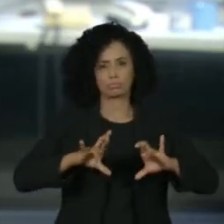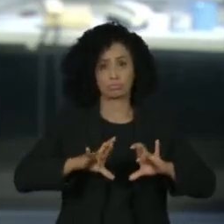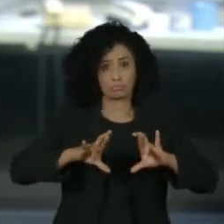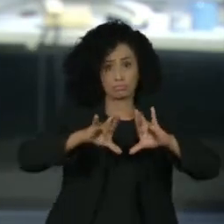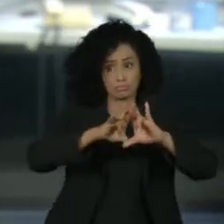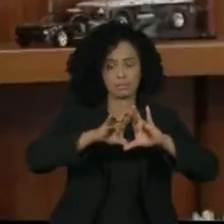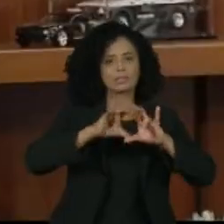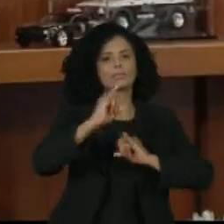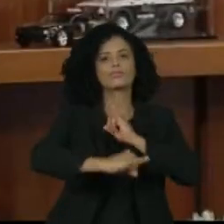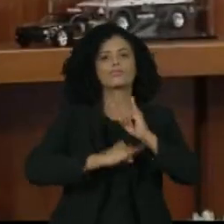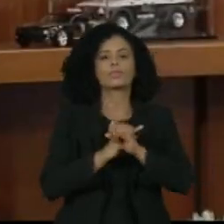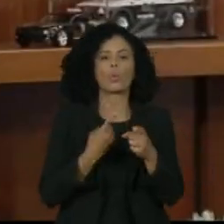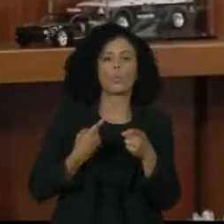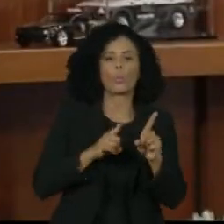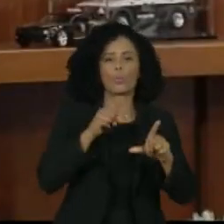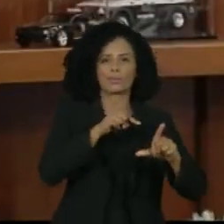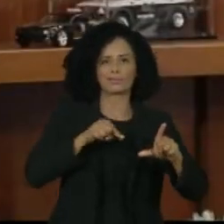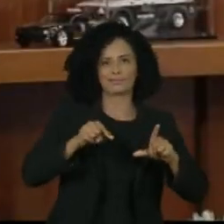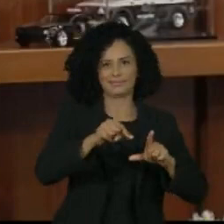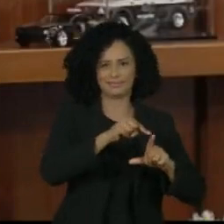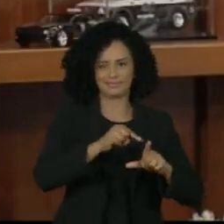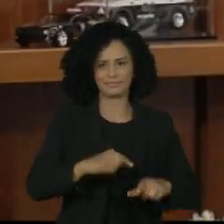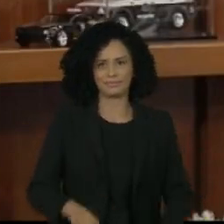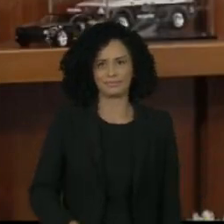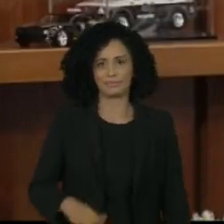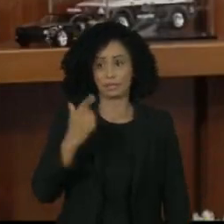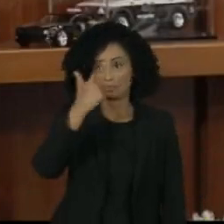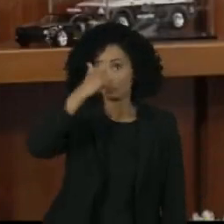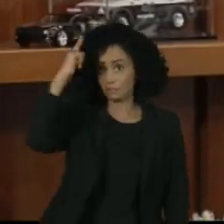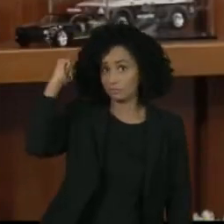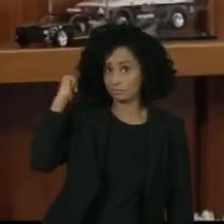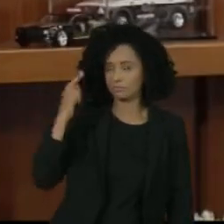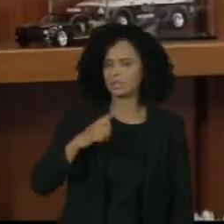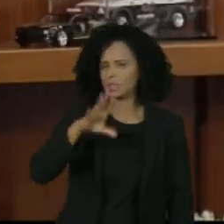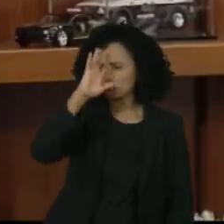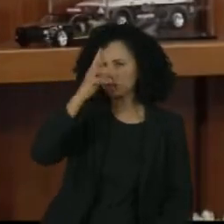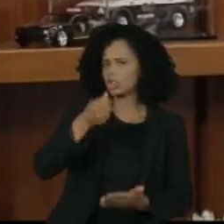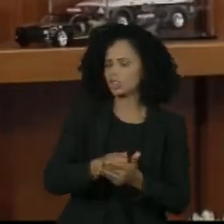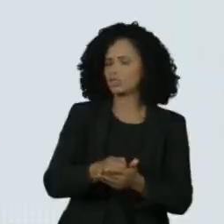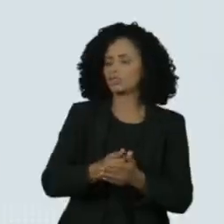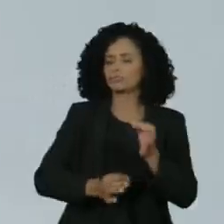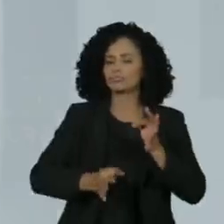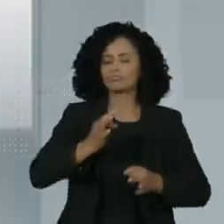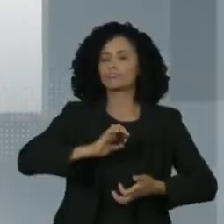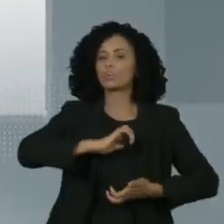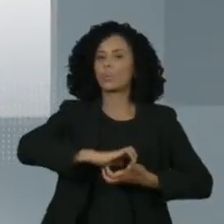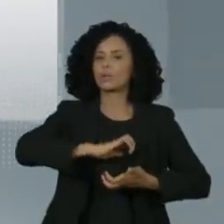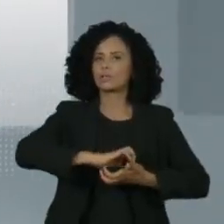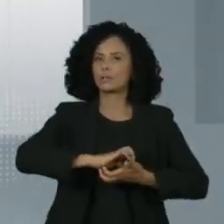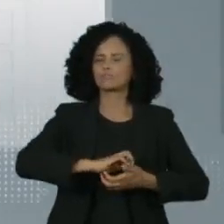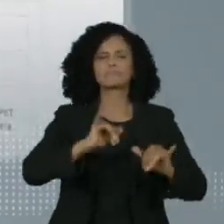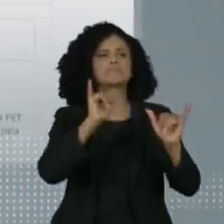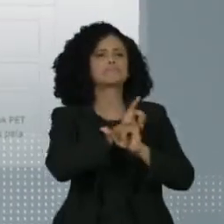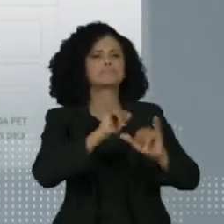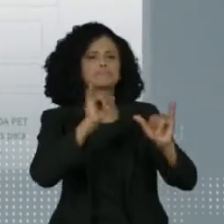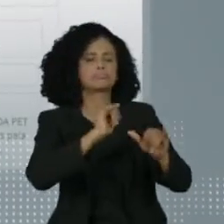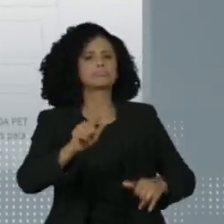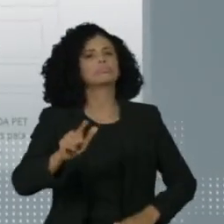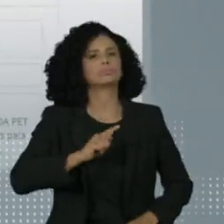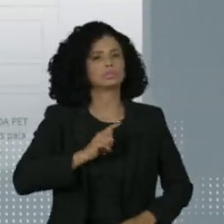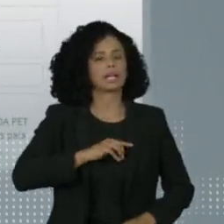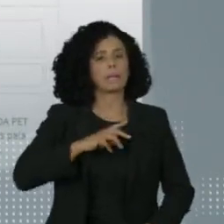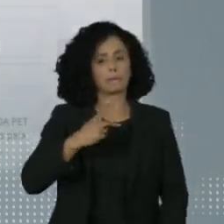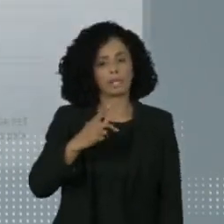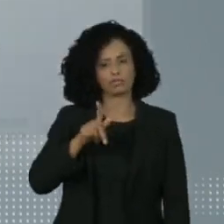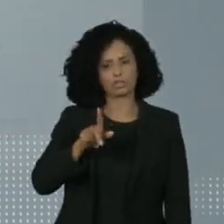eletrônicas. A decisão do ministro Alexandre de Moraes, do Supremo Tribunal Federal, atende a um pedido da Procuradoria